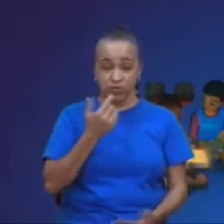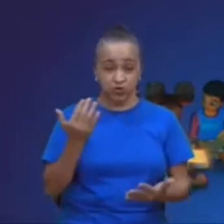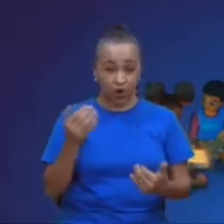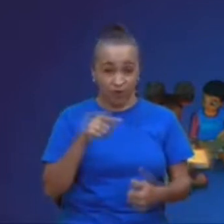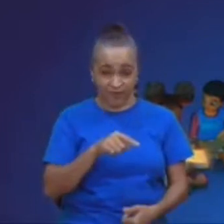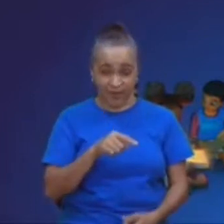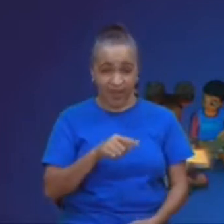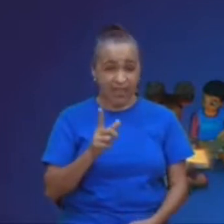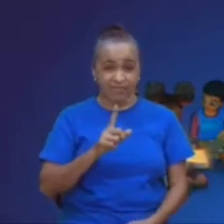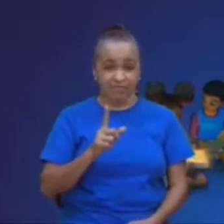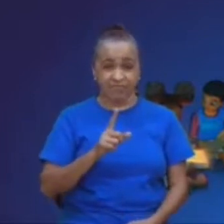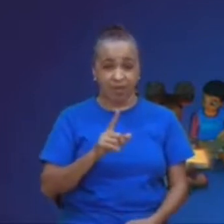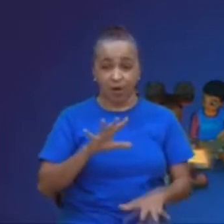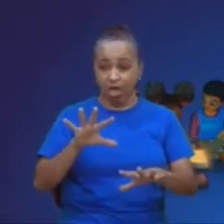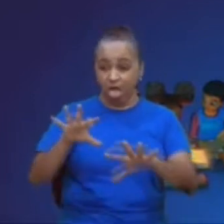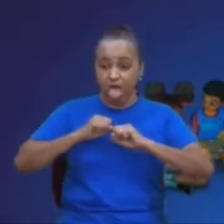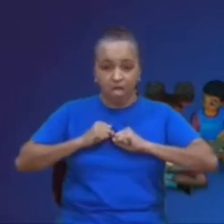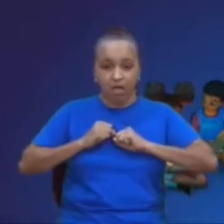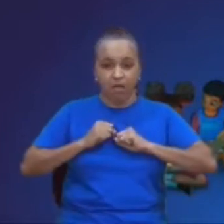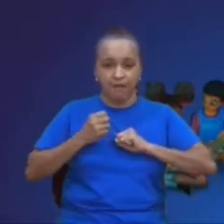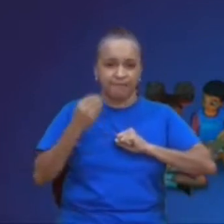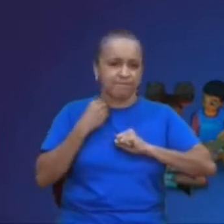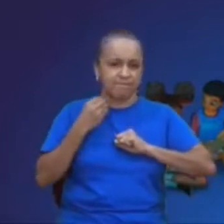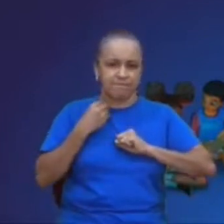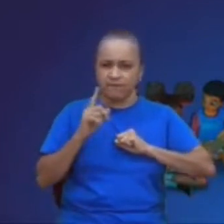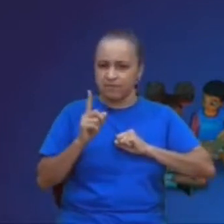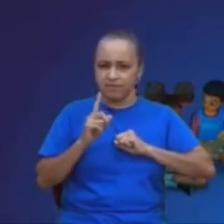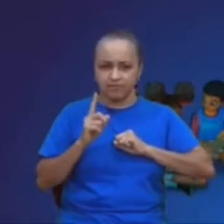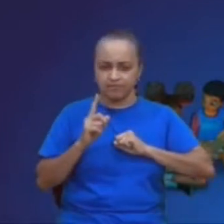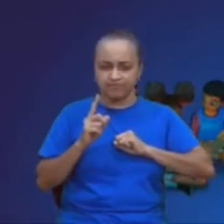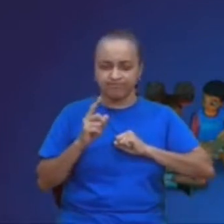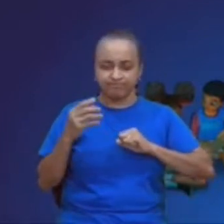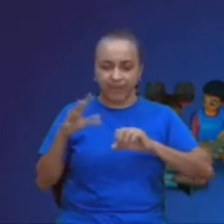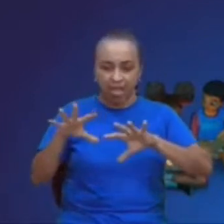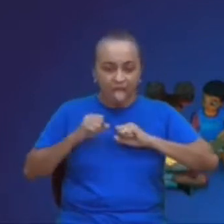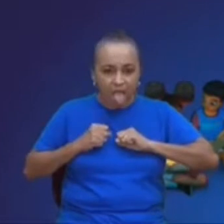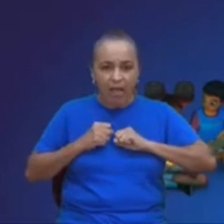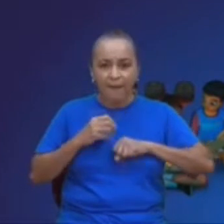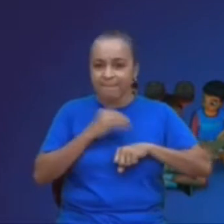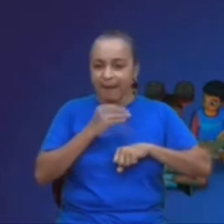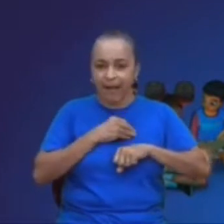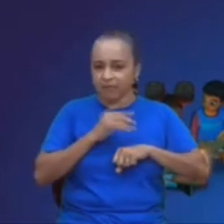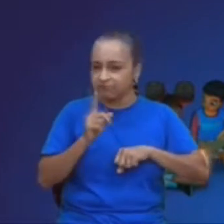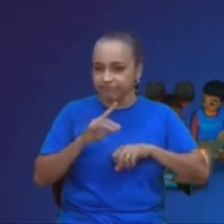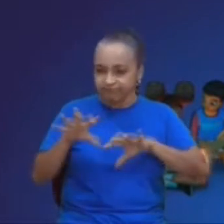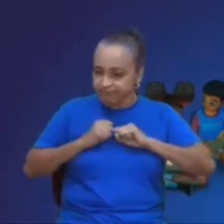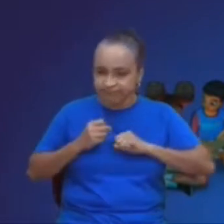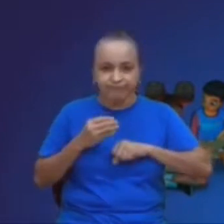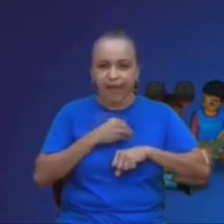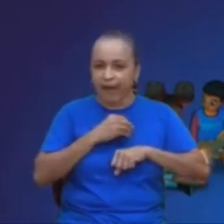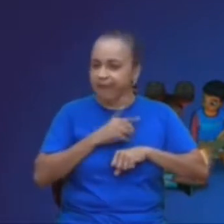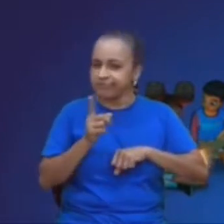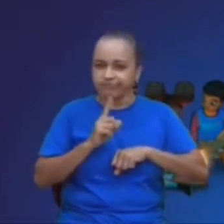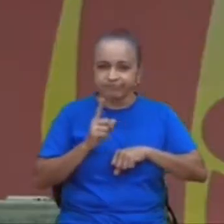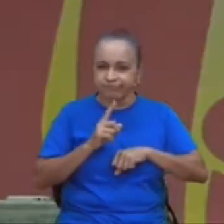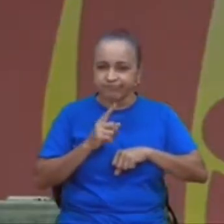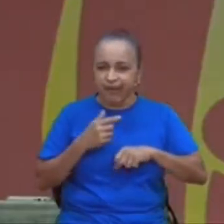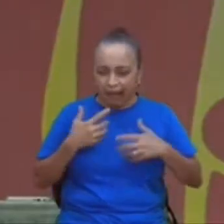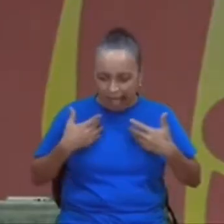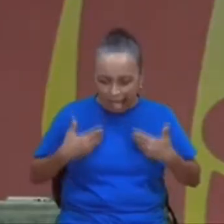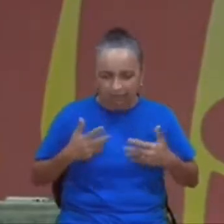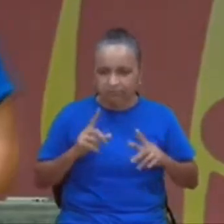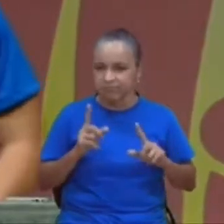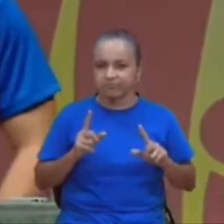Samuel, o garoto, que não se contaminou, talvez, você pensou, quando ouviu Samuel, ah, não vai ser o Esme aqui?